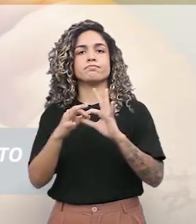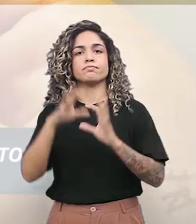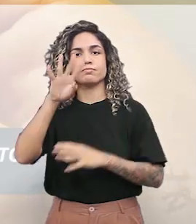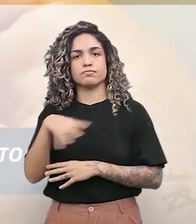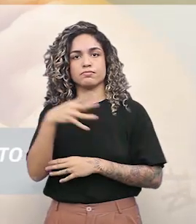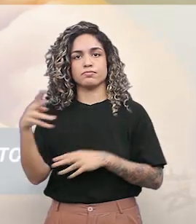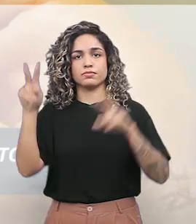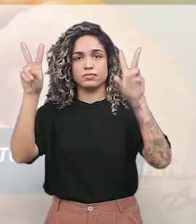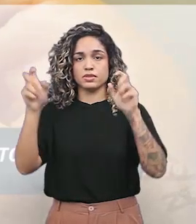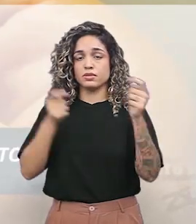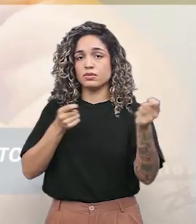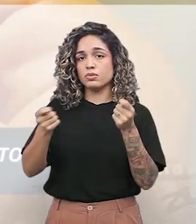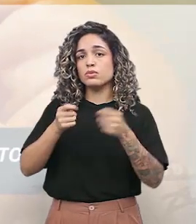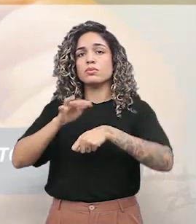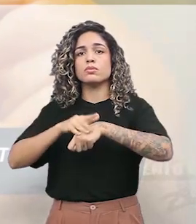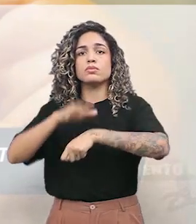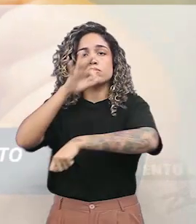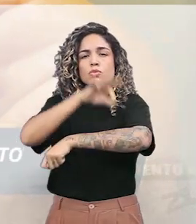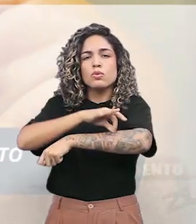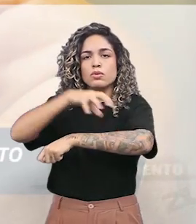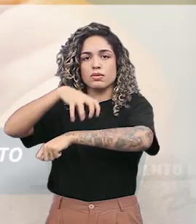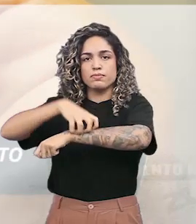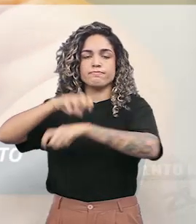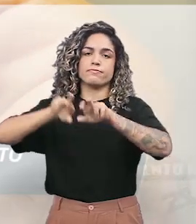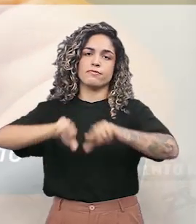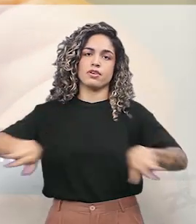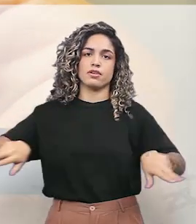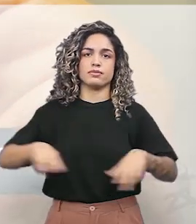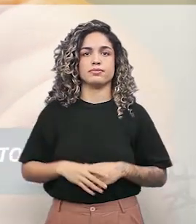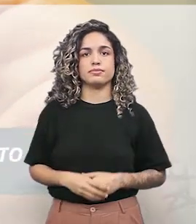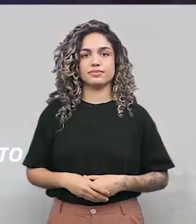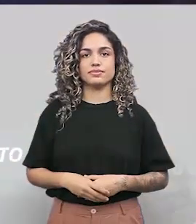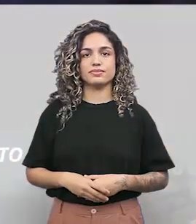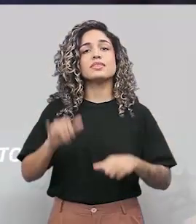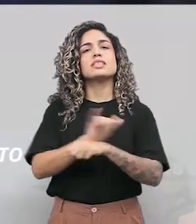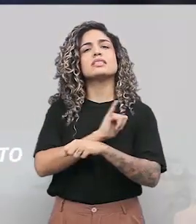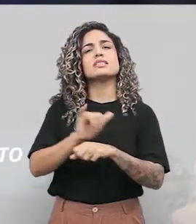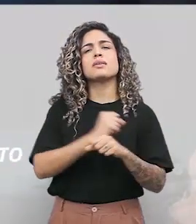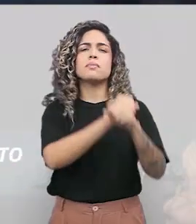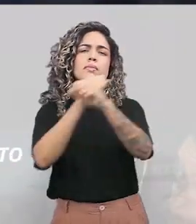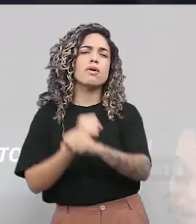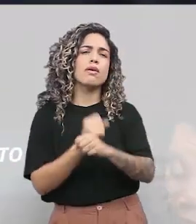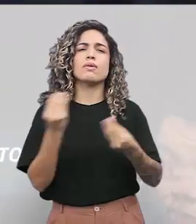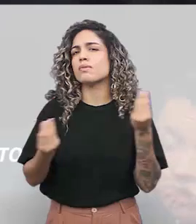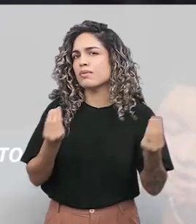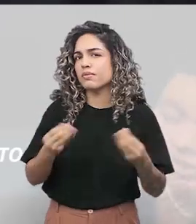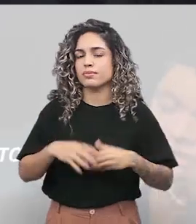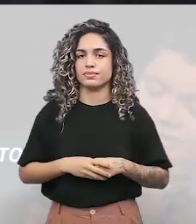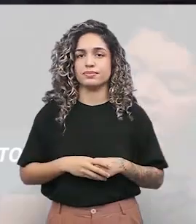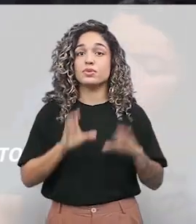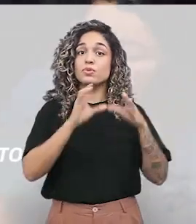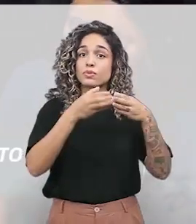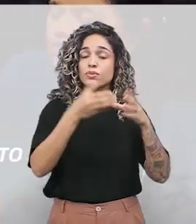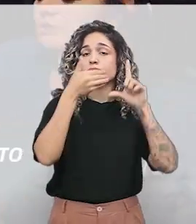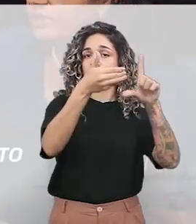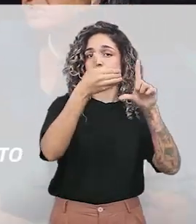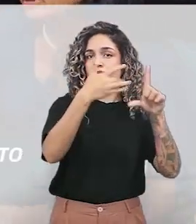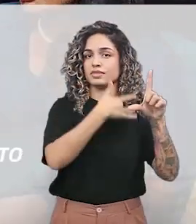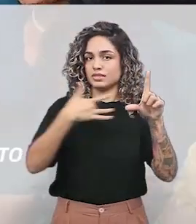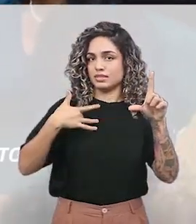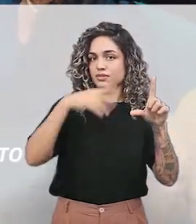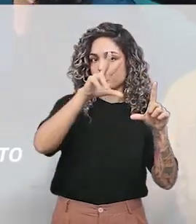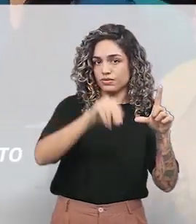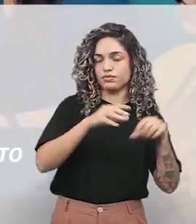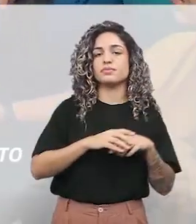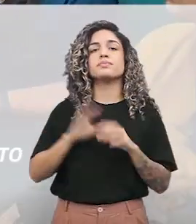dengue, segundo o painel de monitoramento das arboviroses. Pensando na prevenção das arboviroses,